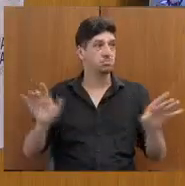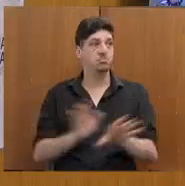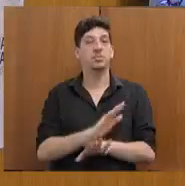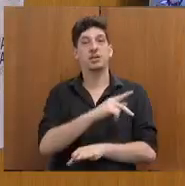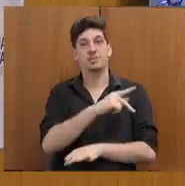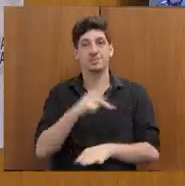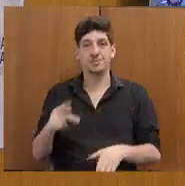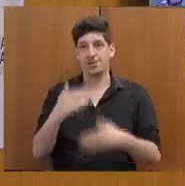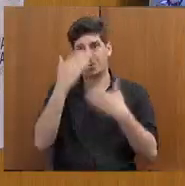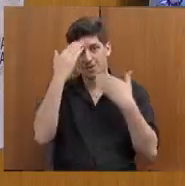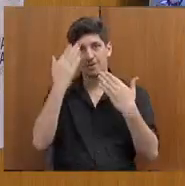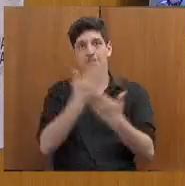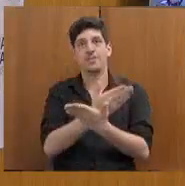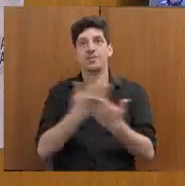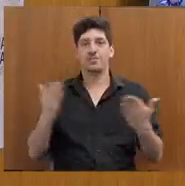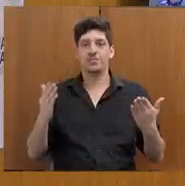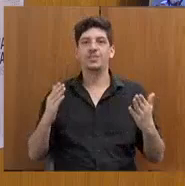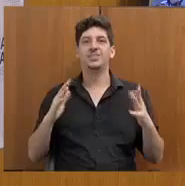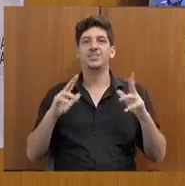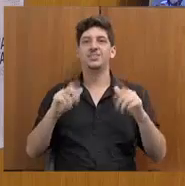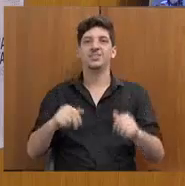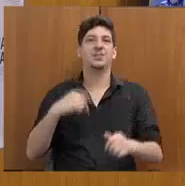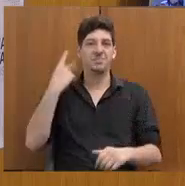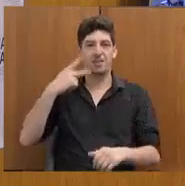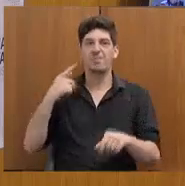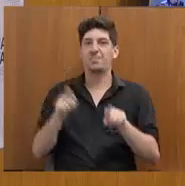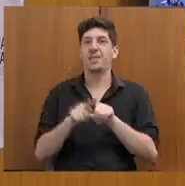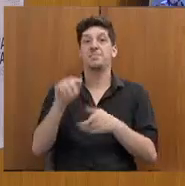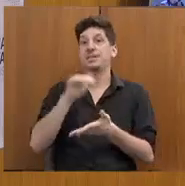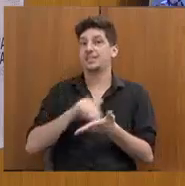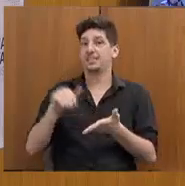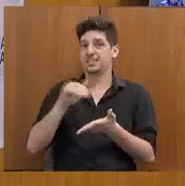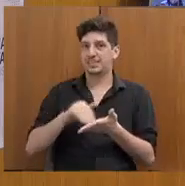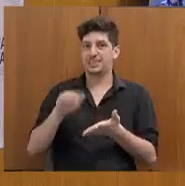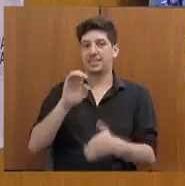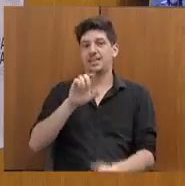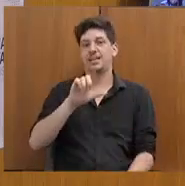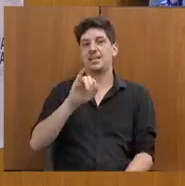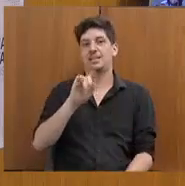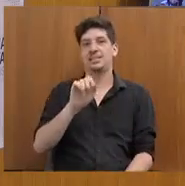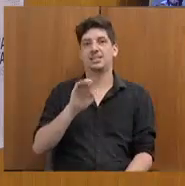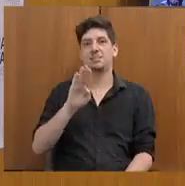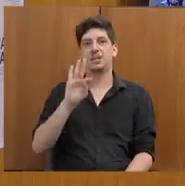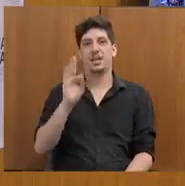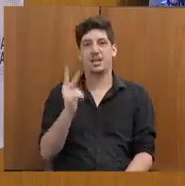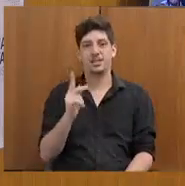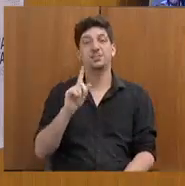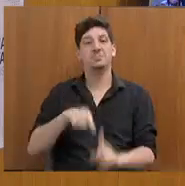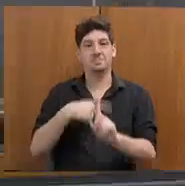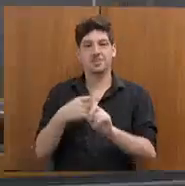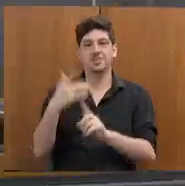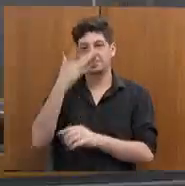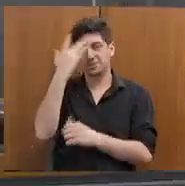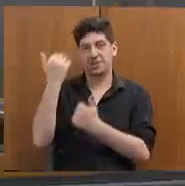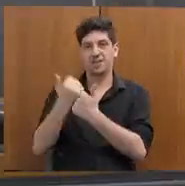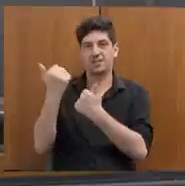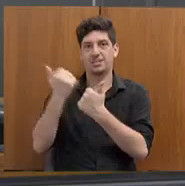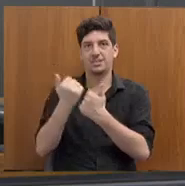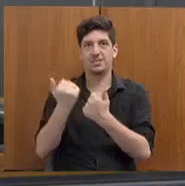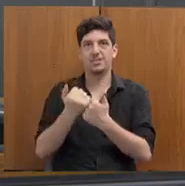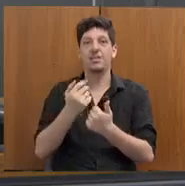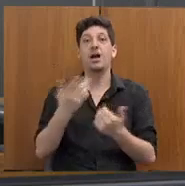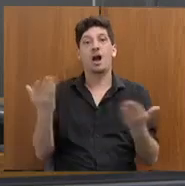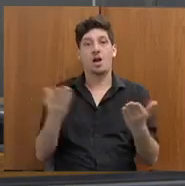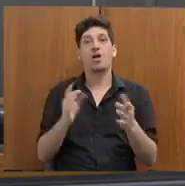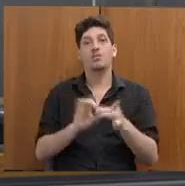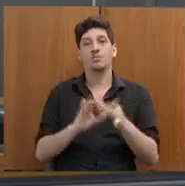agradece a presença dos parlamentares e da secretária e de seus assessores, e determina a lavratura